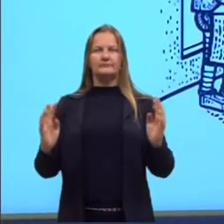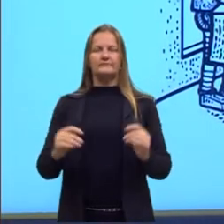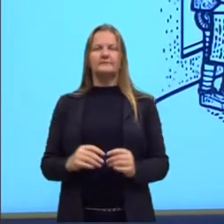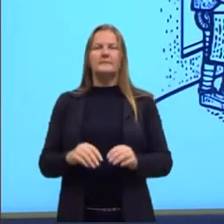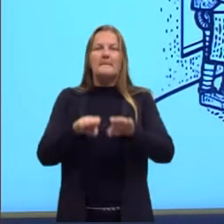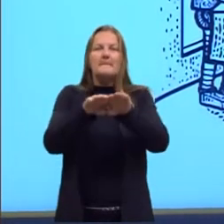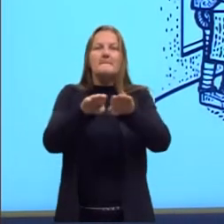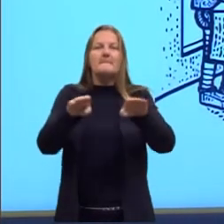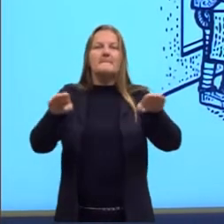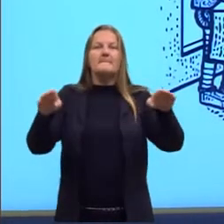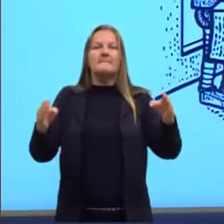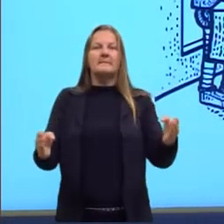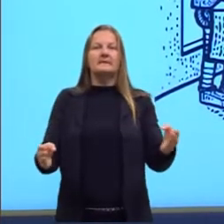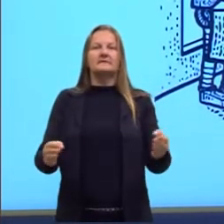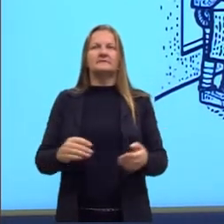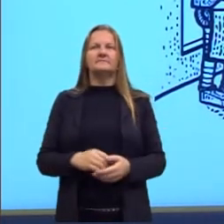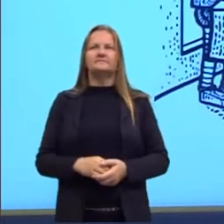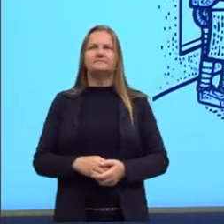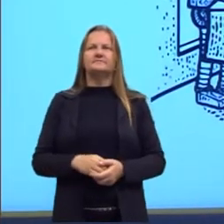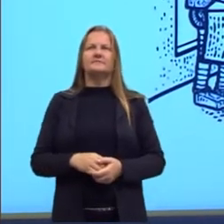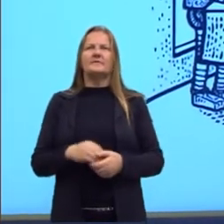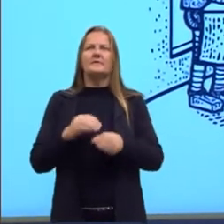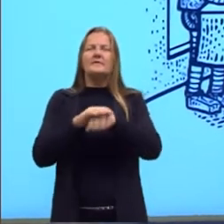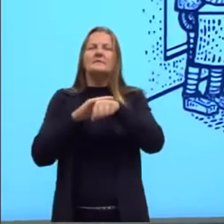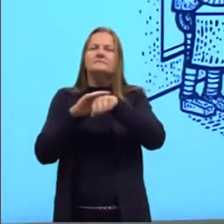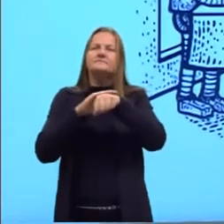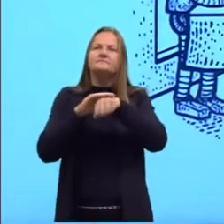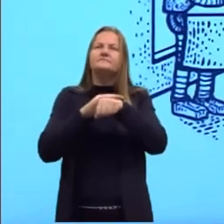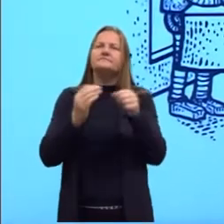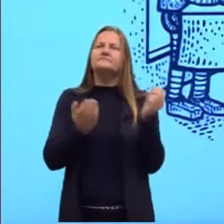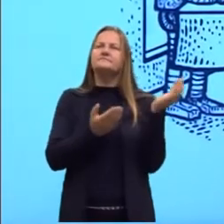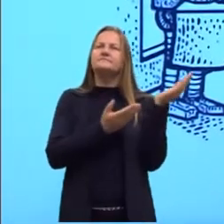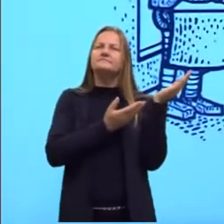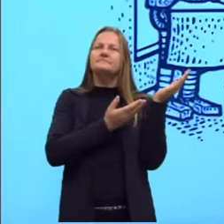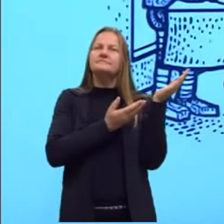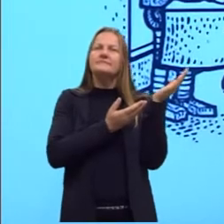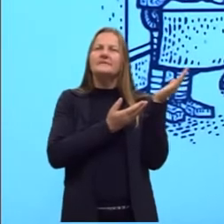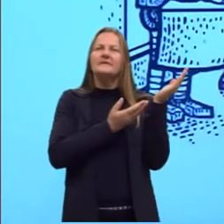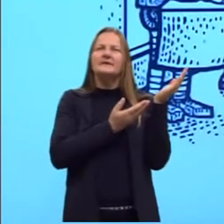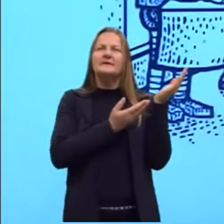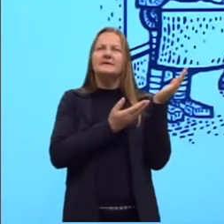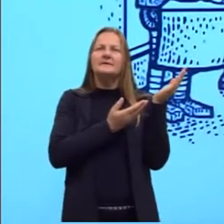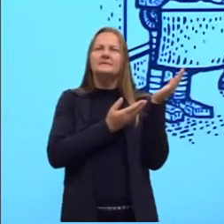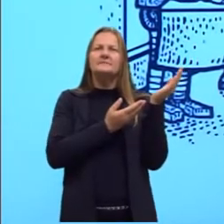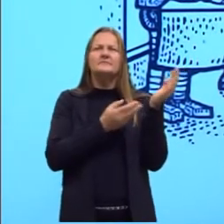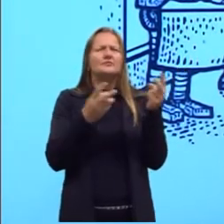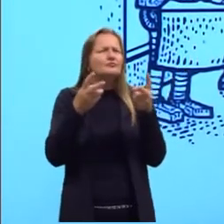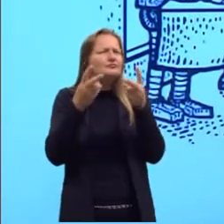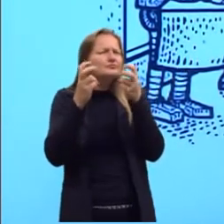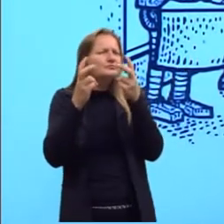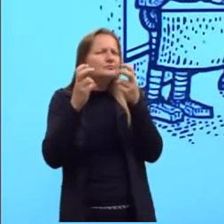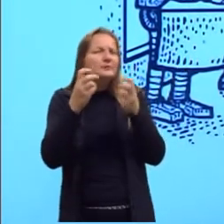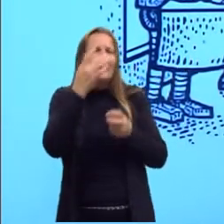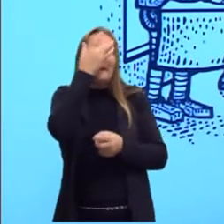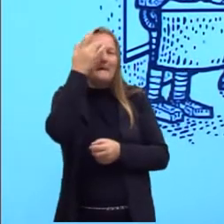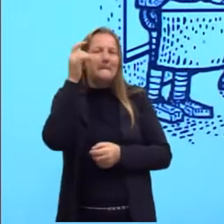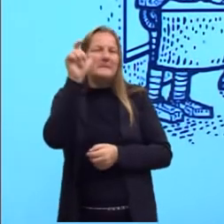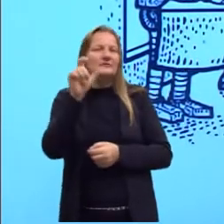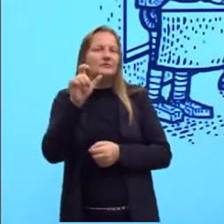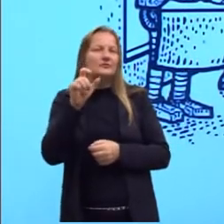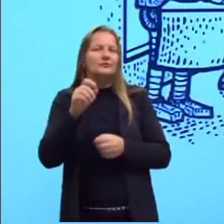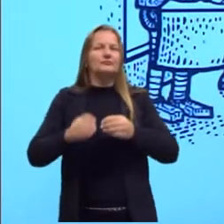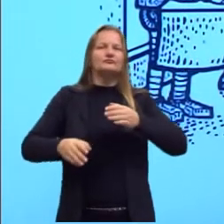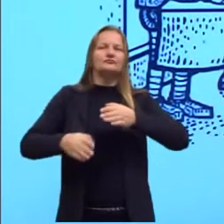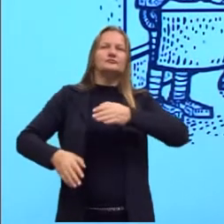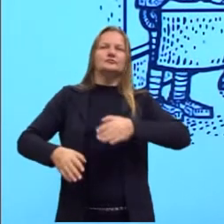mesa. Isso daqui, inicialmente, apesar de não serem pessoas pessoas, a gente tem aqui